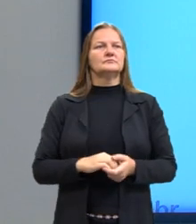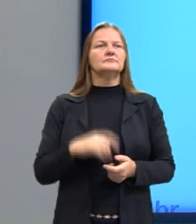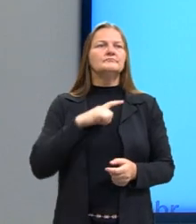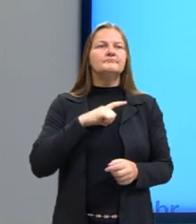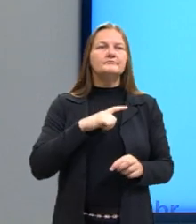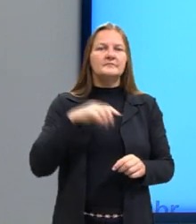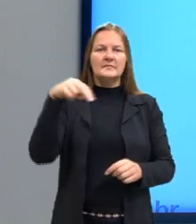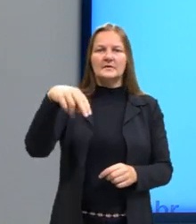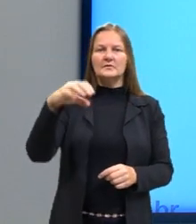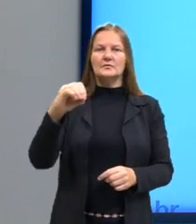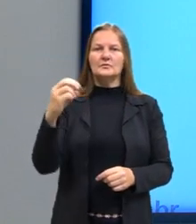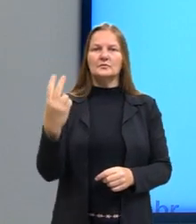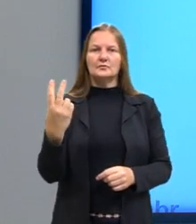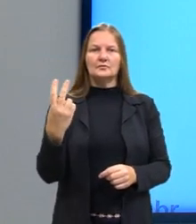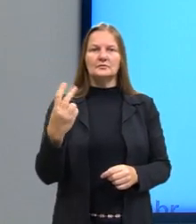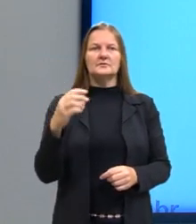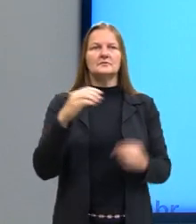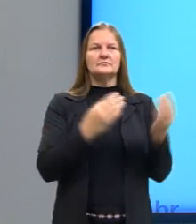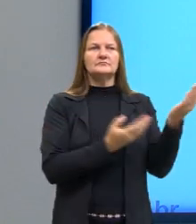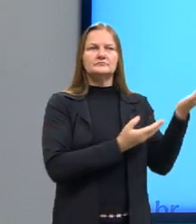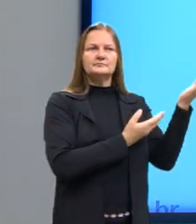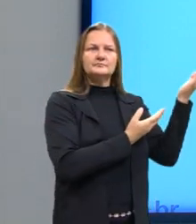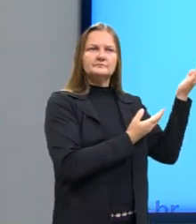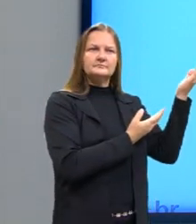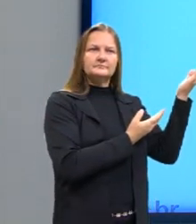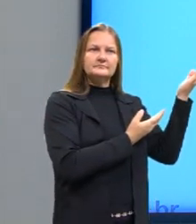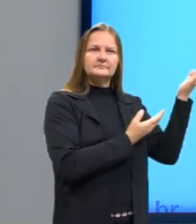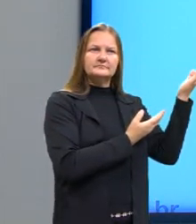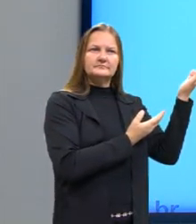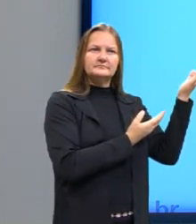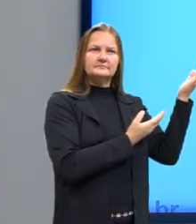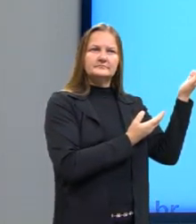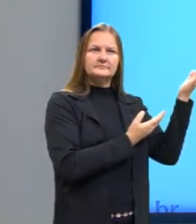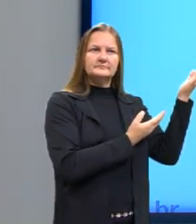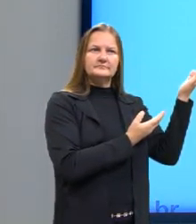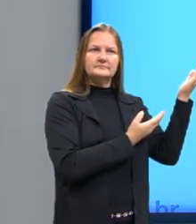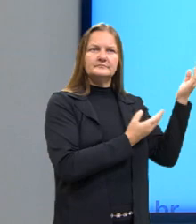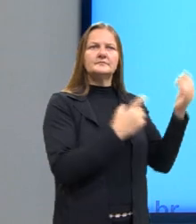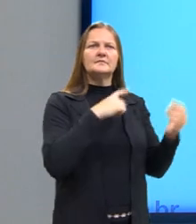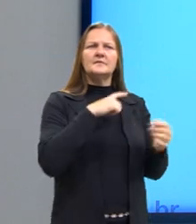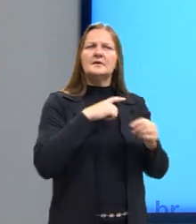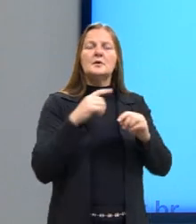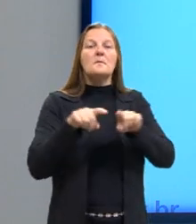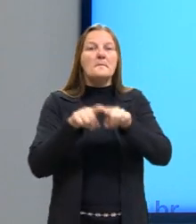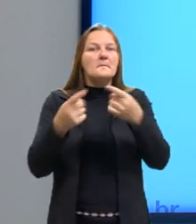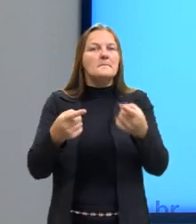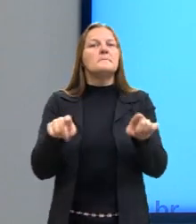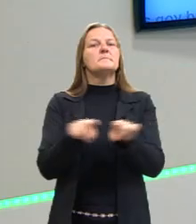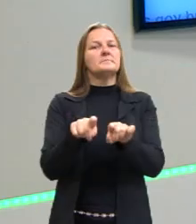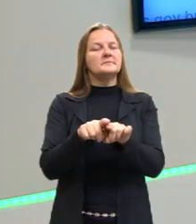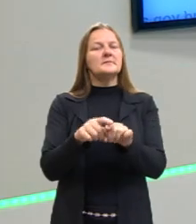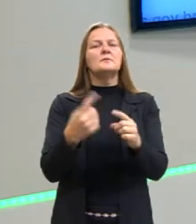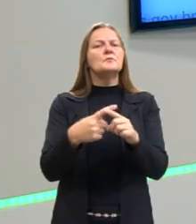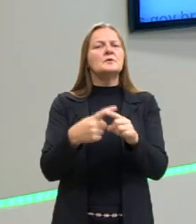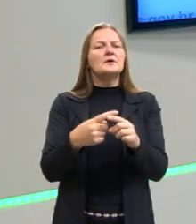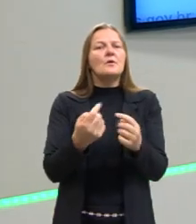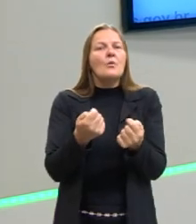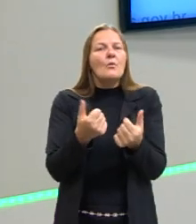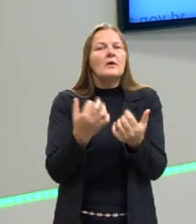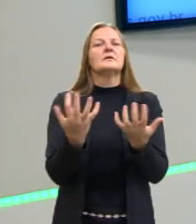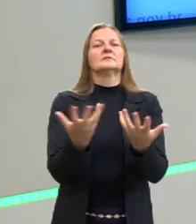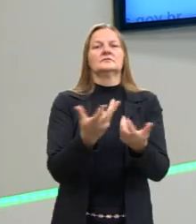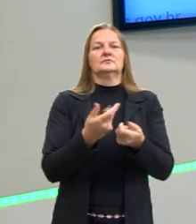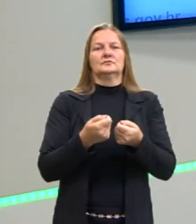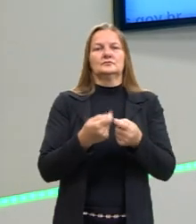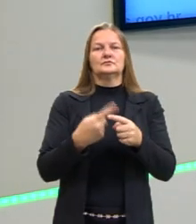o NO2, SO2, N2O, o CO, monóxido de carbono. Mas, também, por que a maioria? Porque eu posso ter